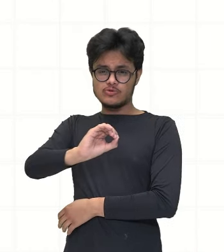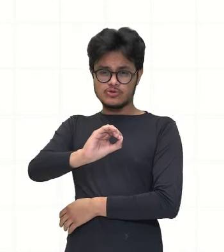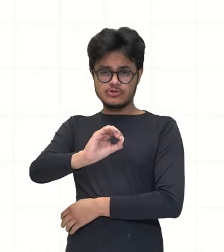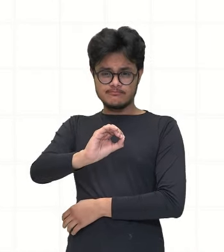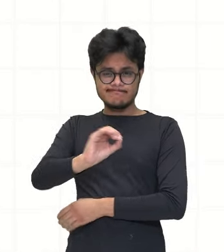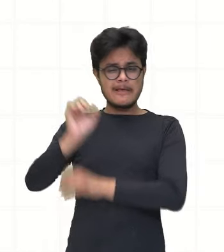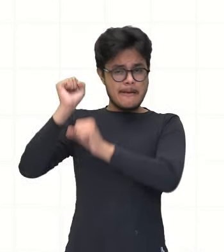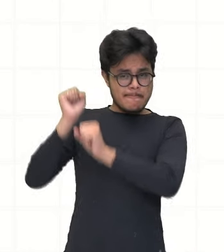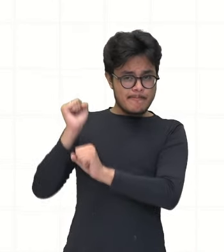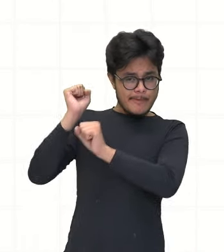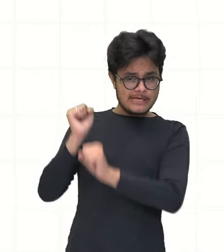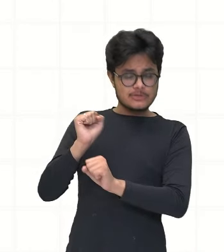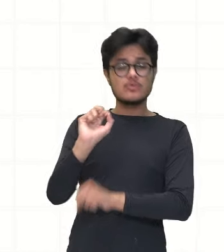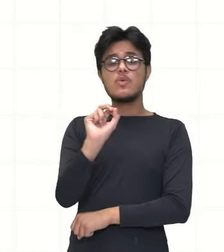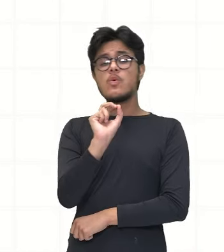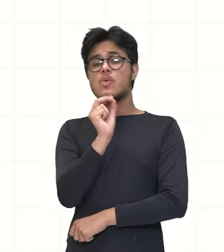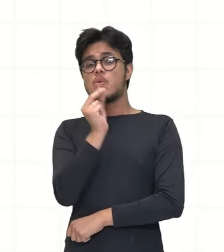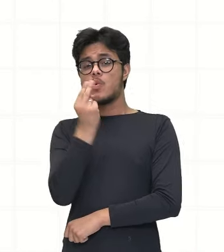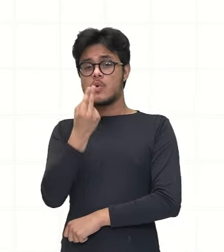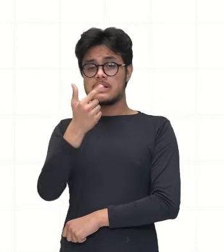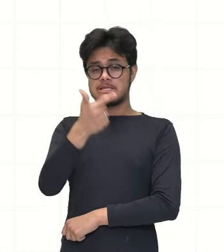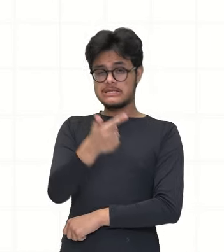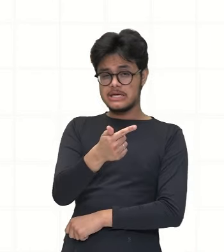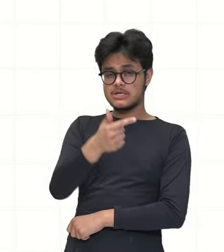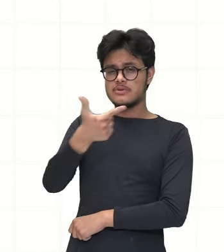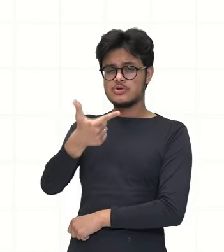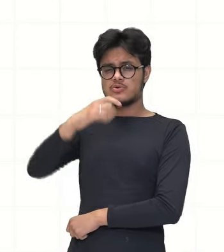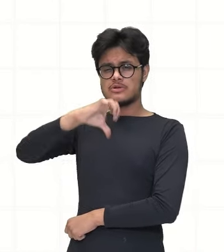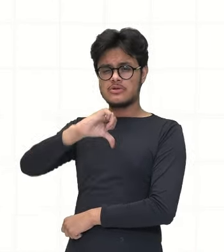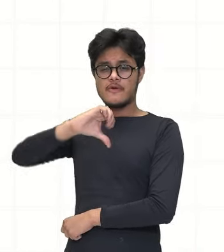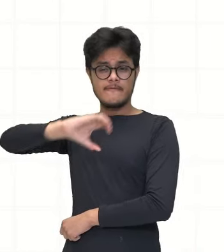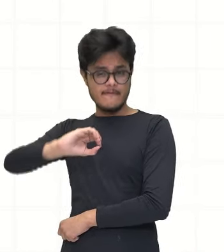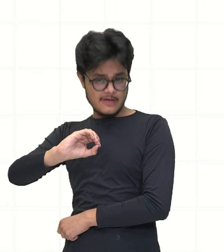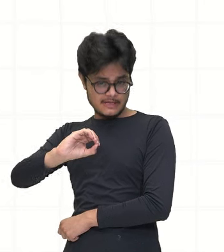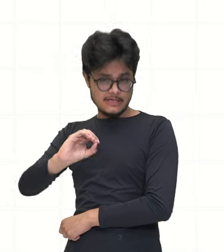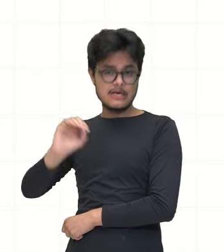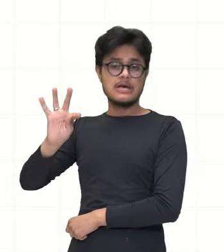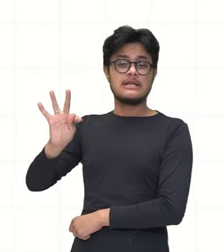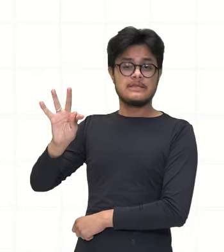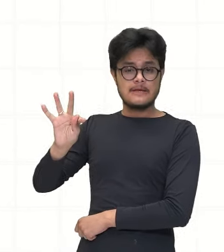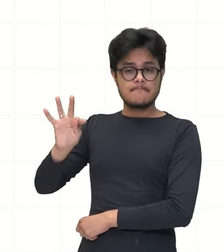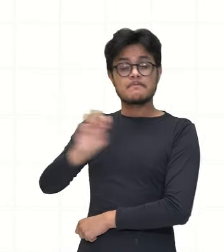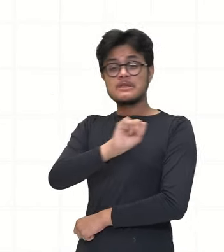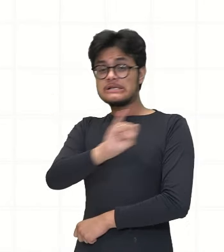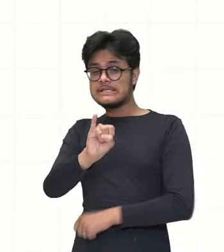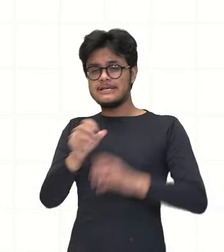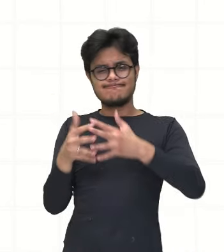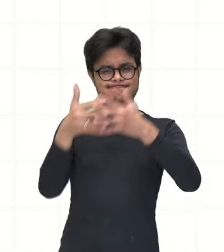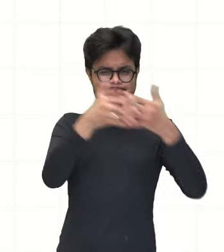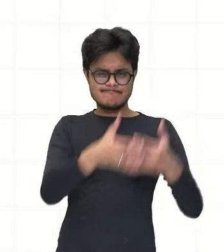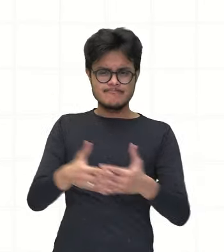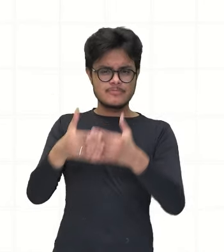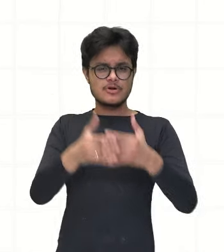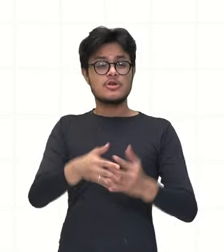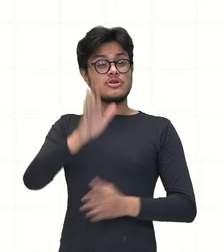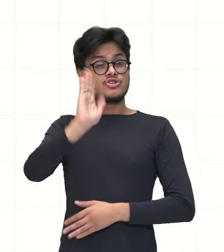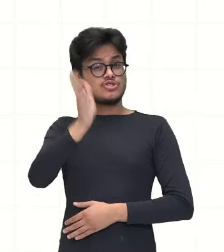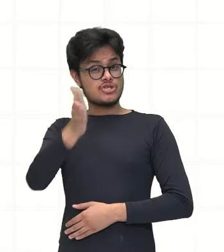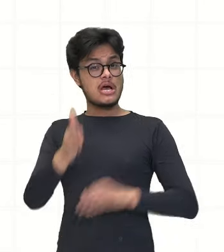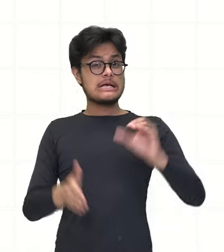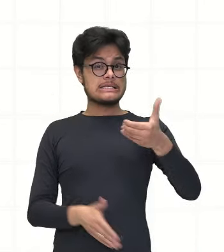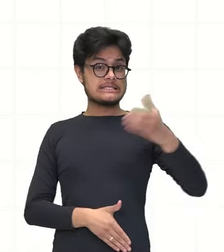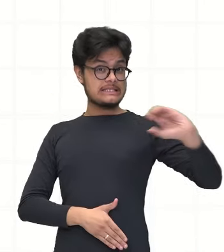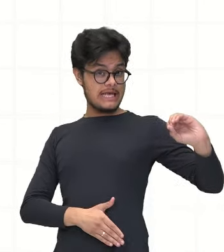.290 tijolos. Se o veículo já for carregado com 100 sacos de